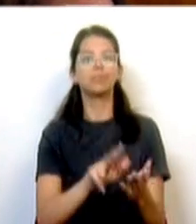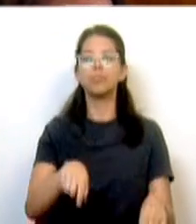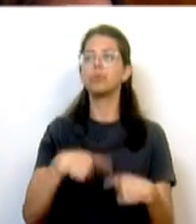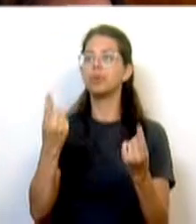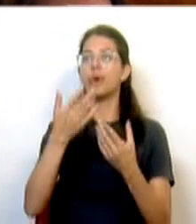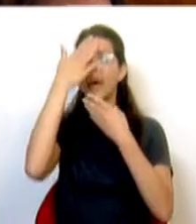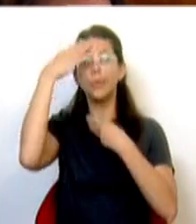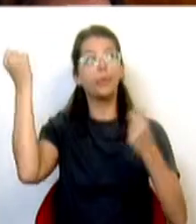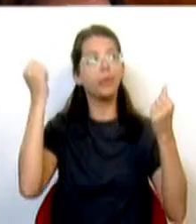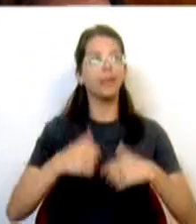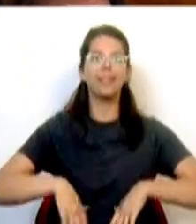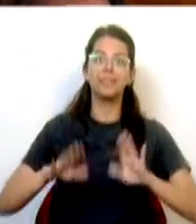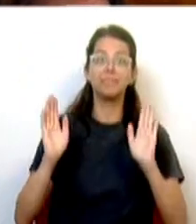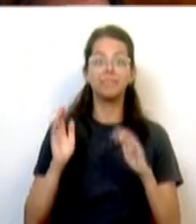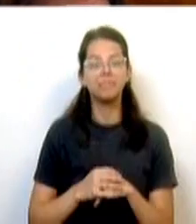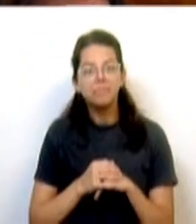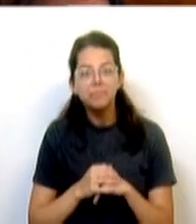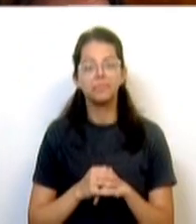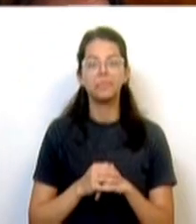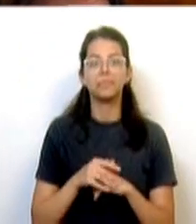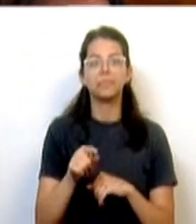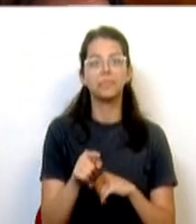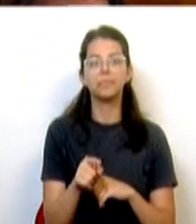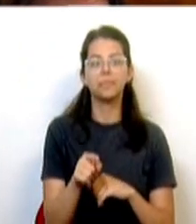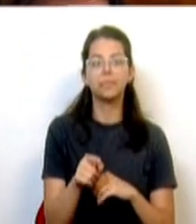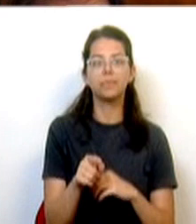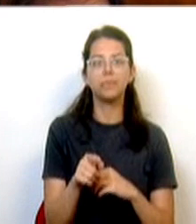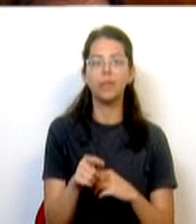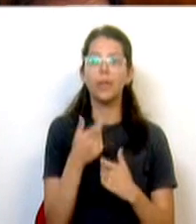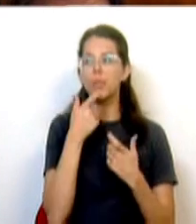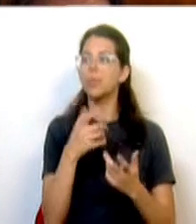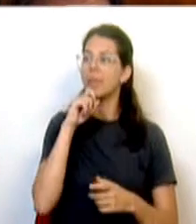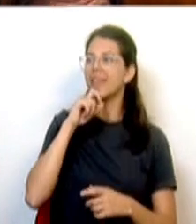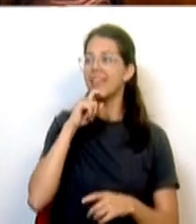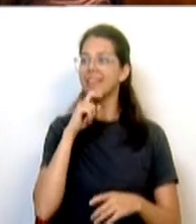que se pode fazer tudo.